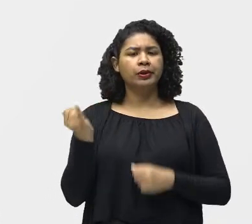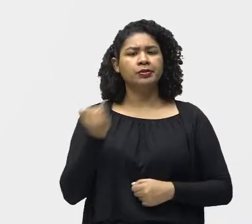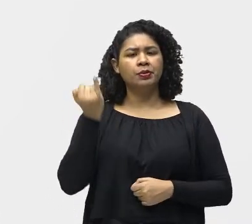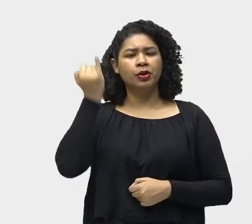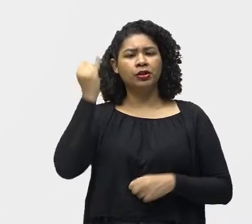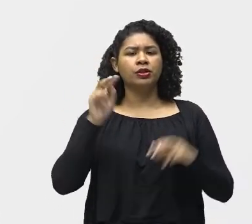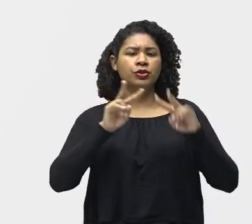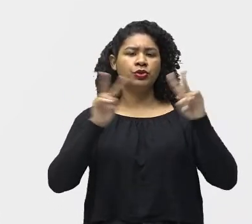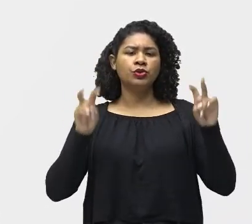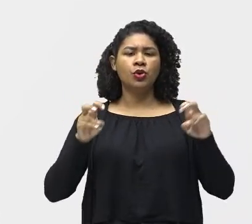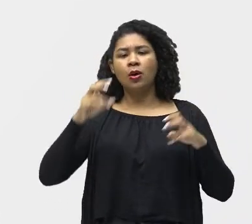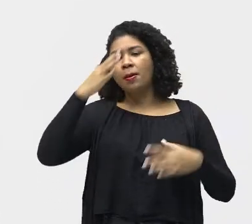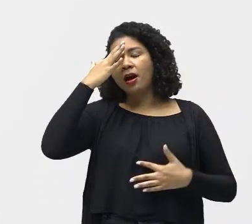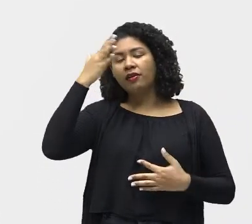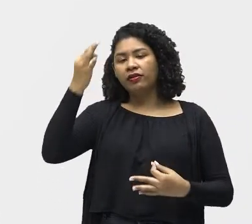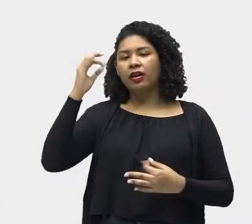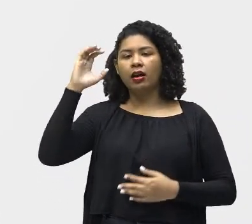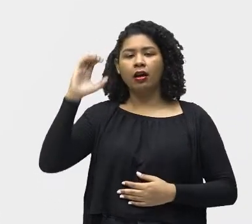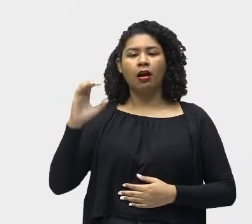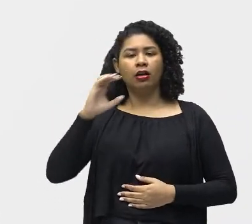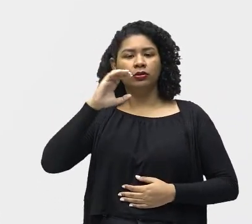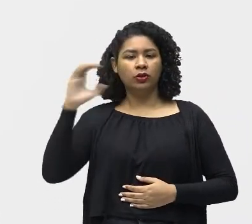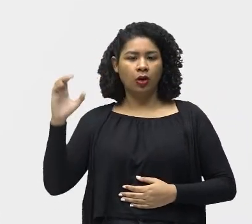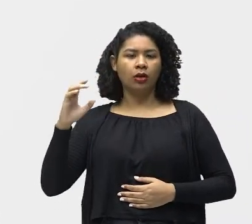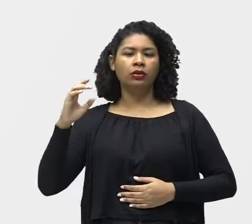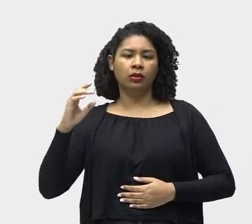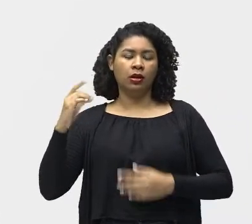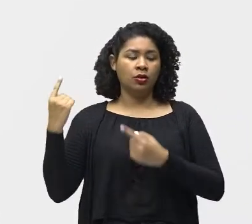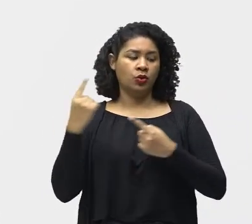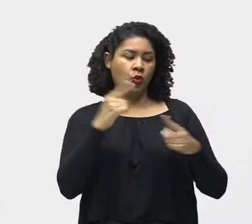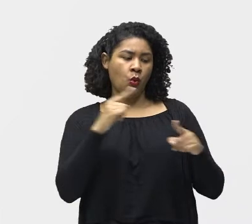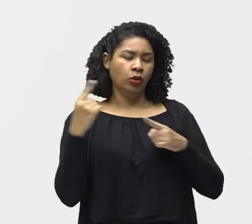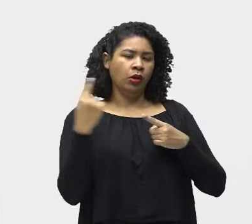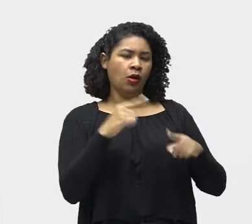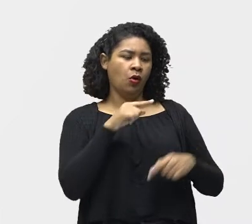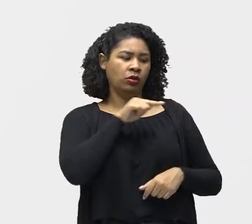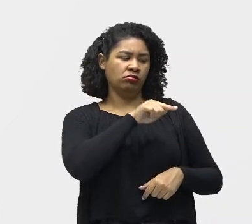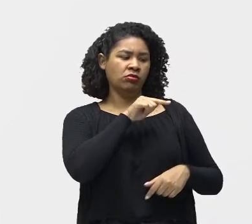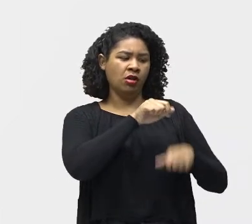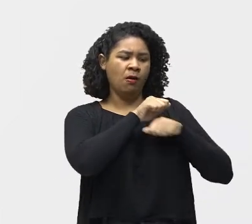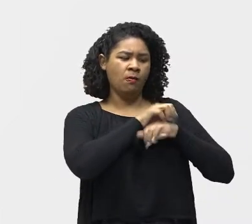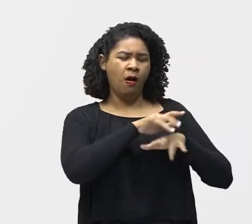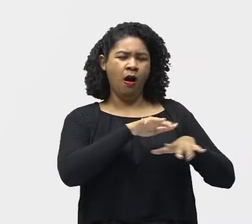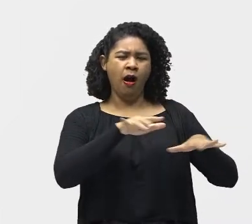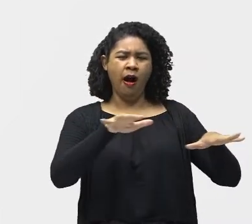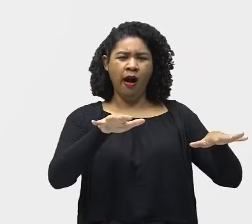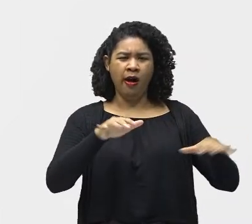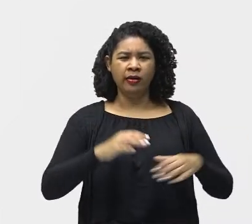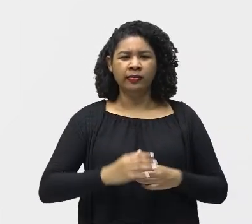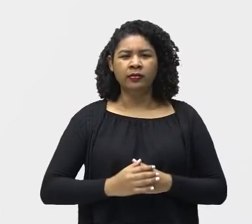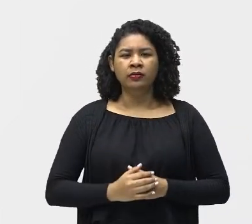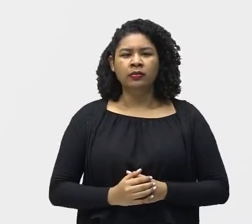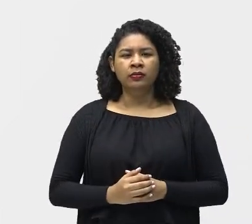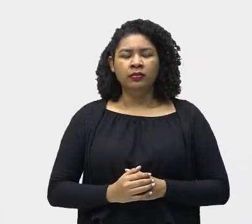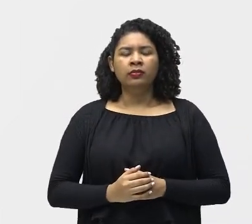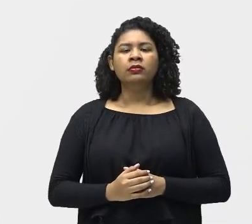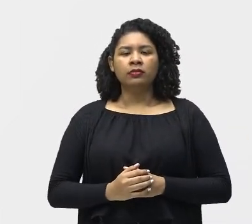E medidas de contenção Ao avanço do protestantismo Continuando o texto As ações